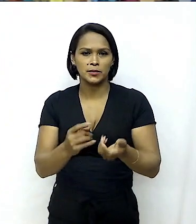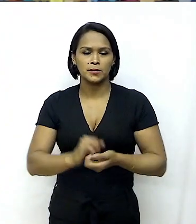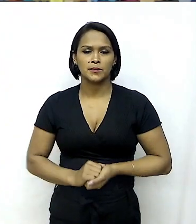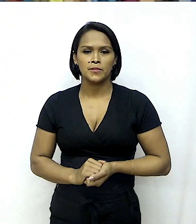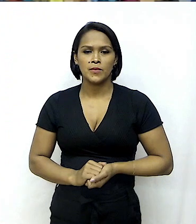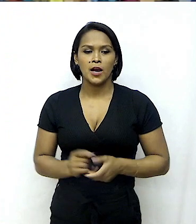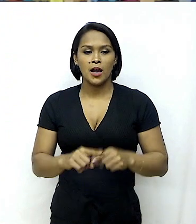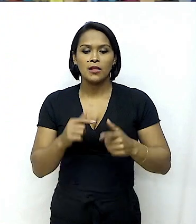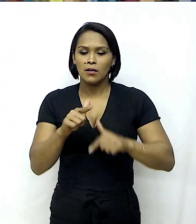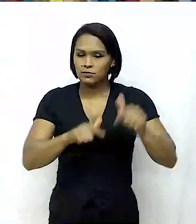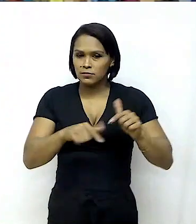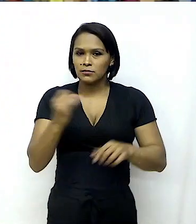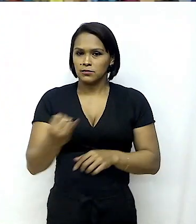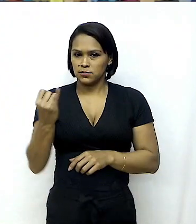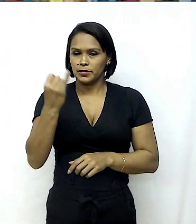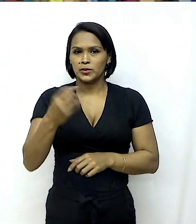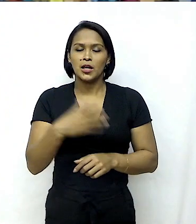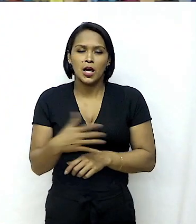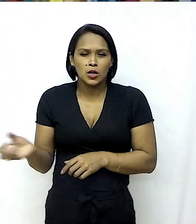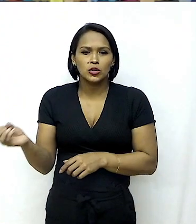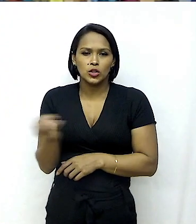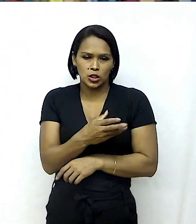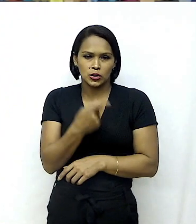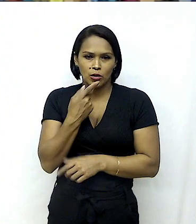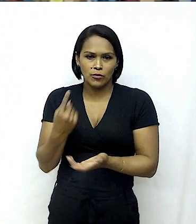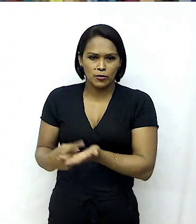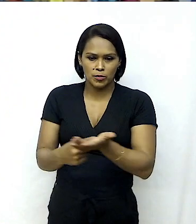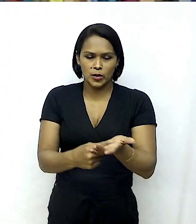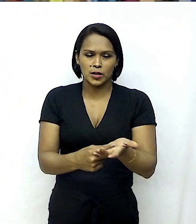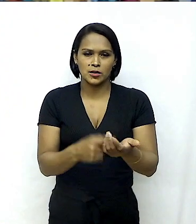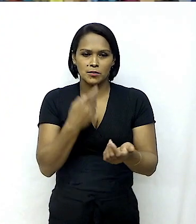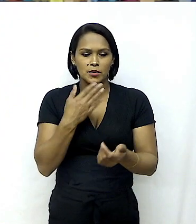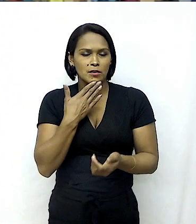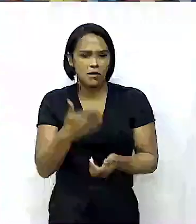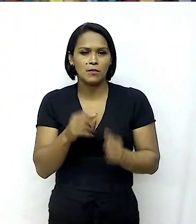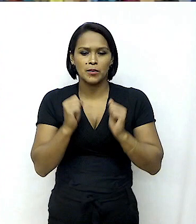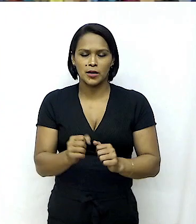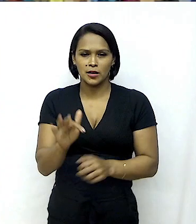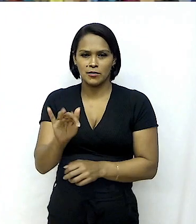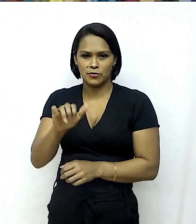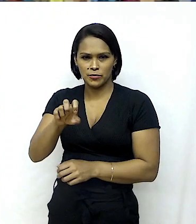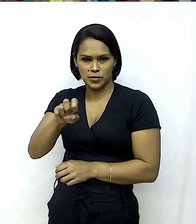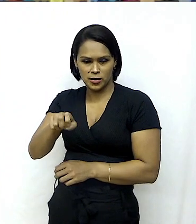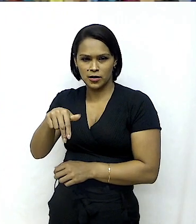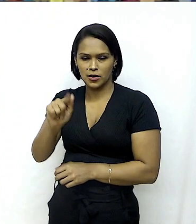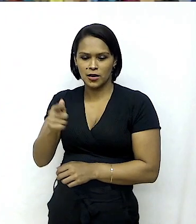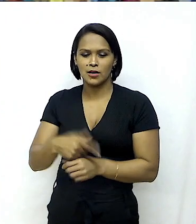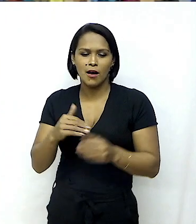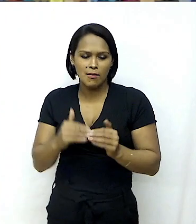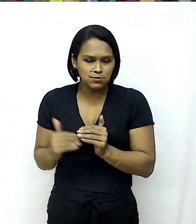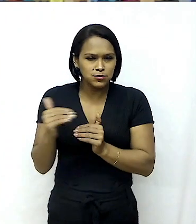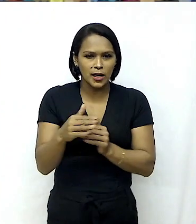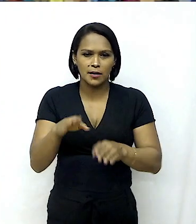Então, esse trabalho é importante e aqui eu renovo o meu encarecimento para que também a FIEMG seja um ator na mobilização